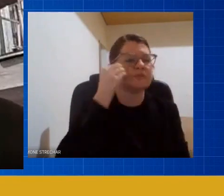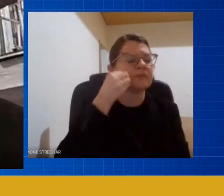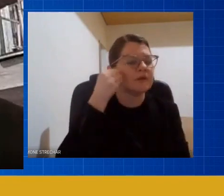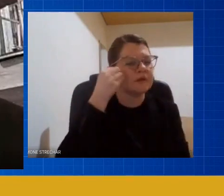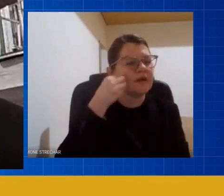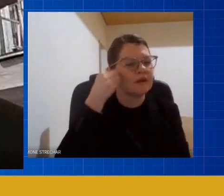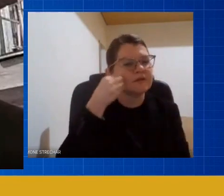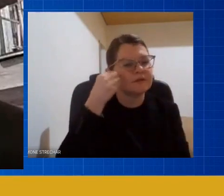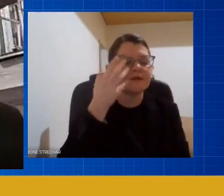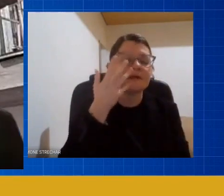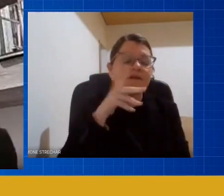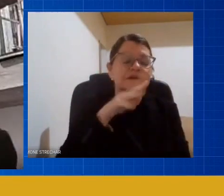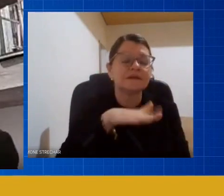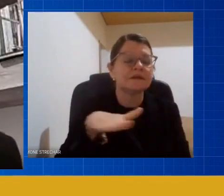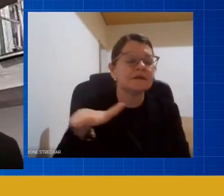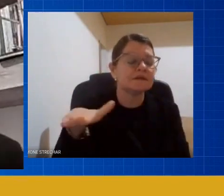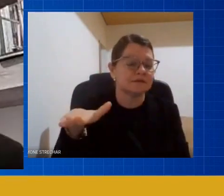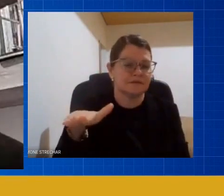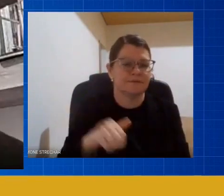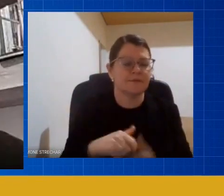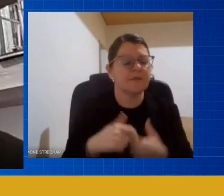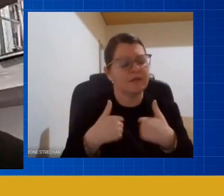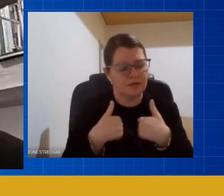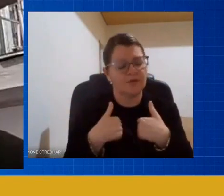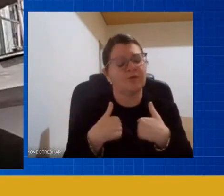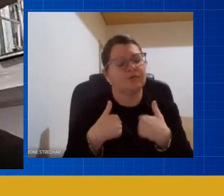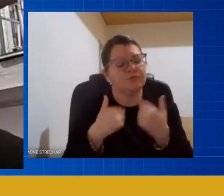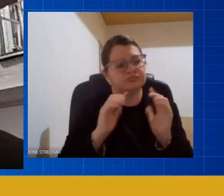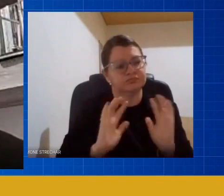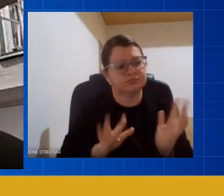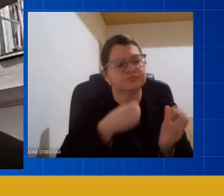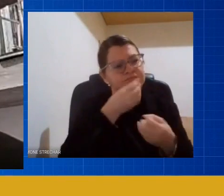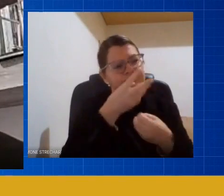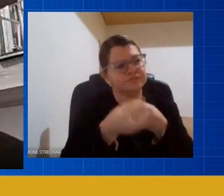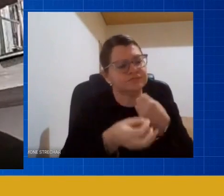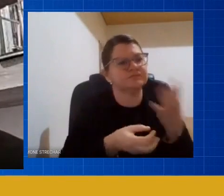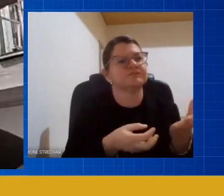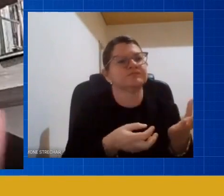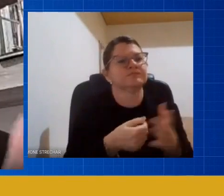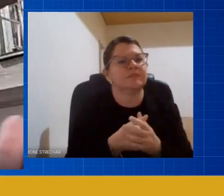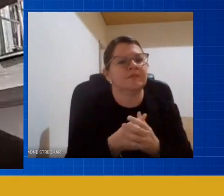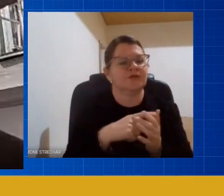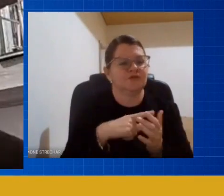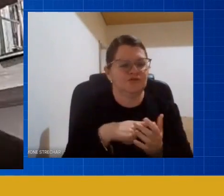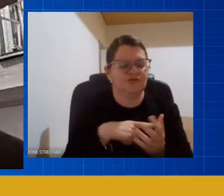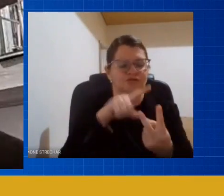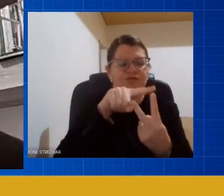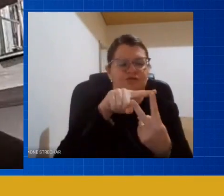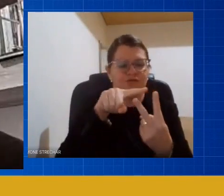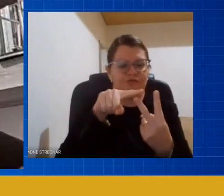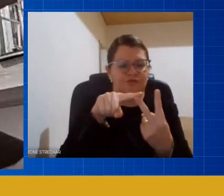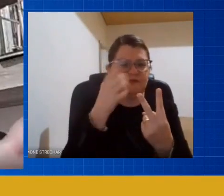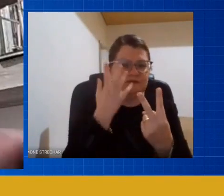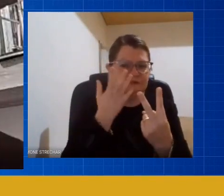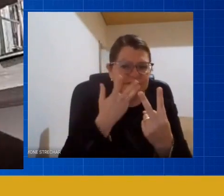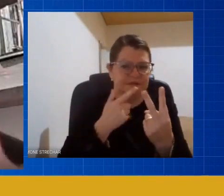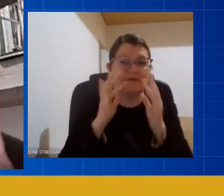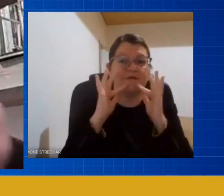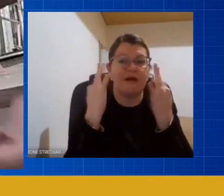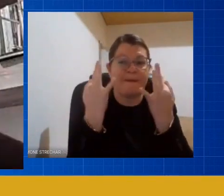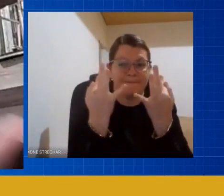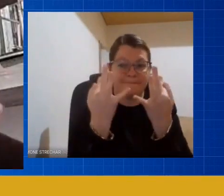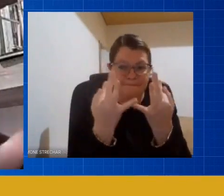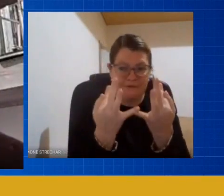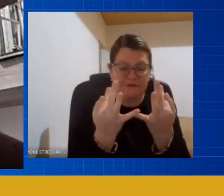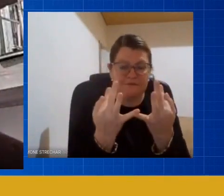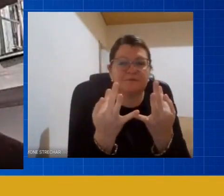com as crianças nesse momento e eu relatei um momento onde tinham duas crianças numa família e elas estavam